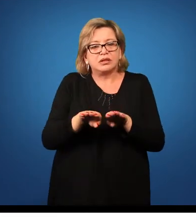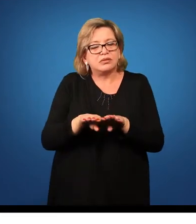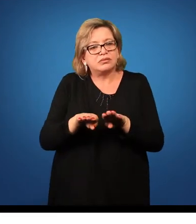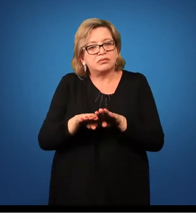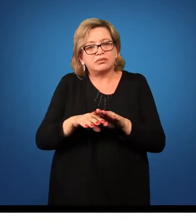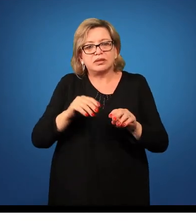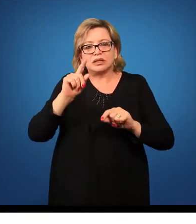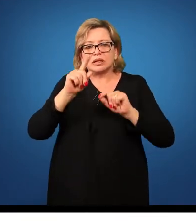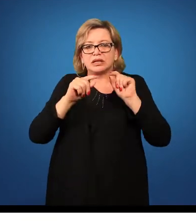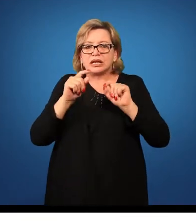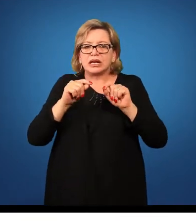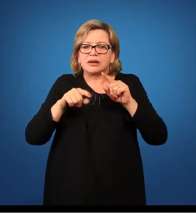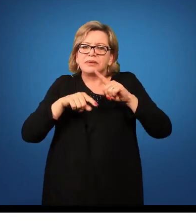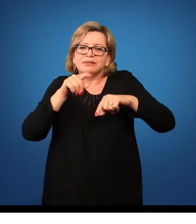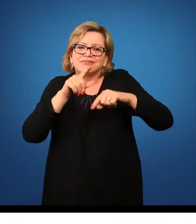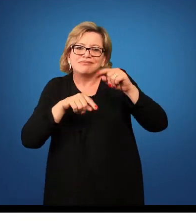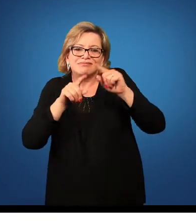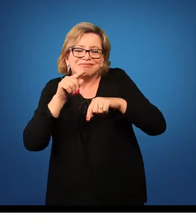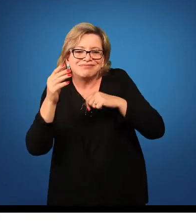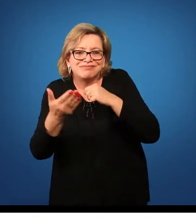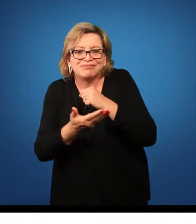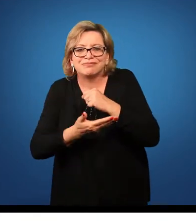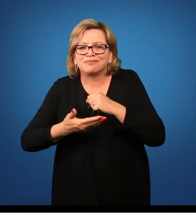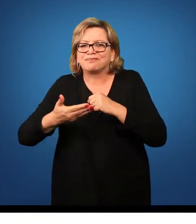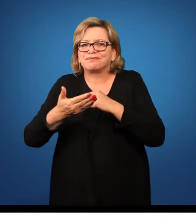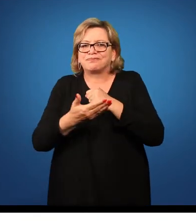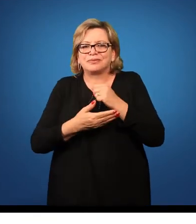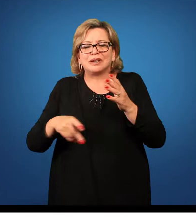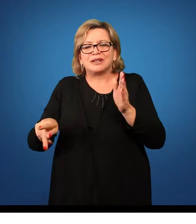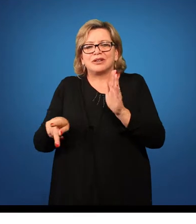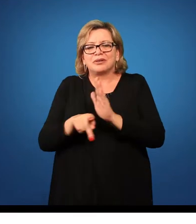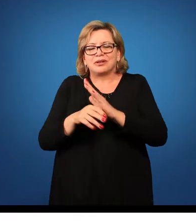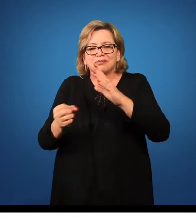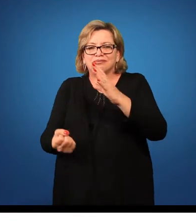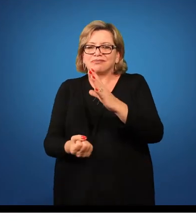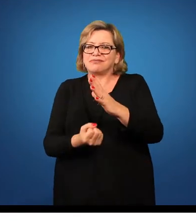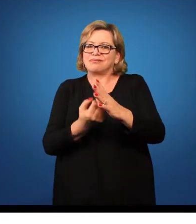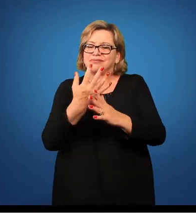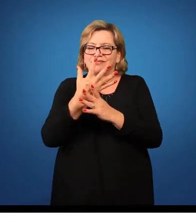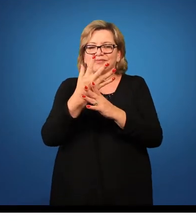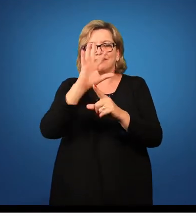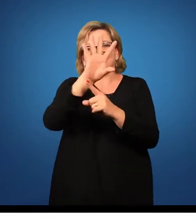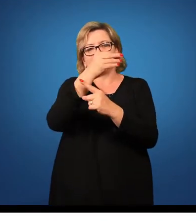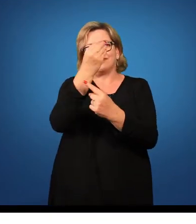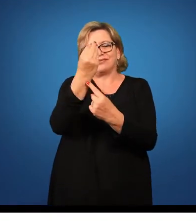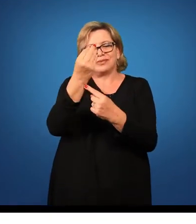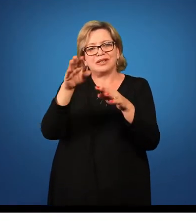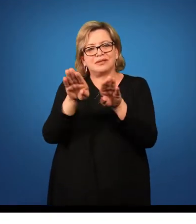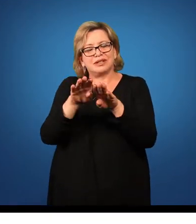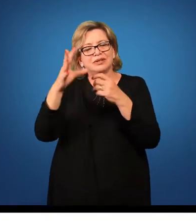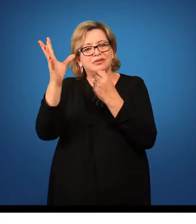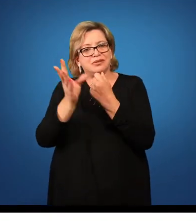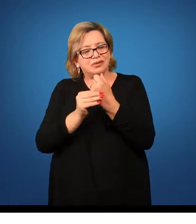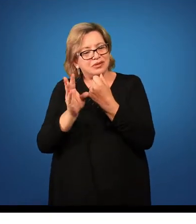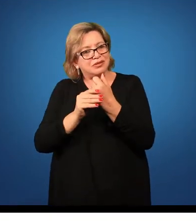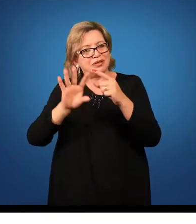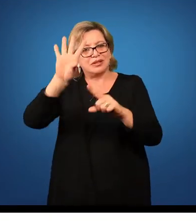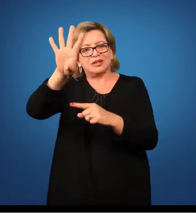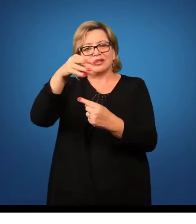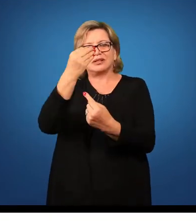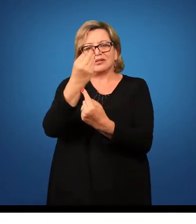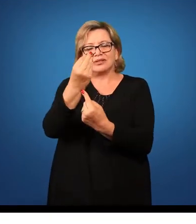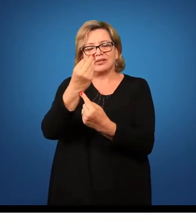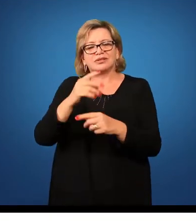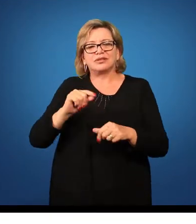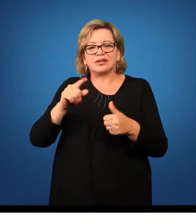é... são a matéria-prima, né, da produção artística e do conhecimento em arte. Então, esses elementos são